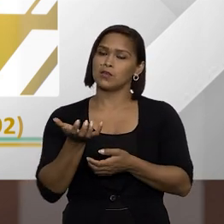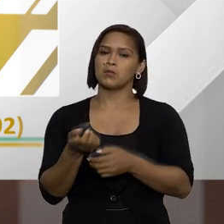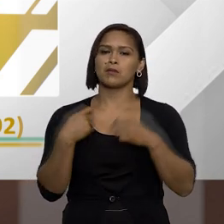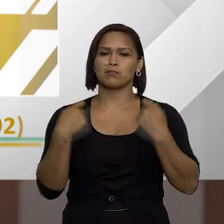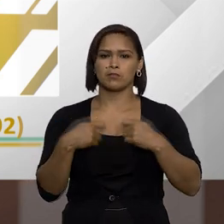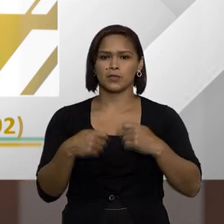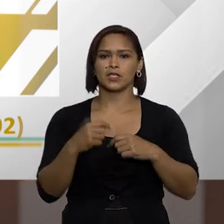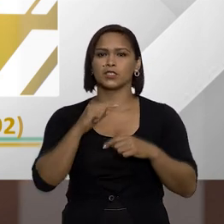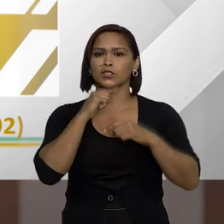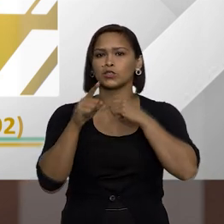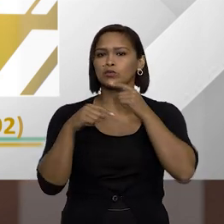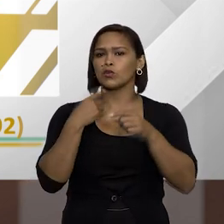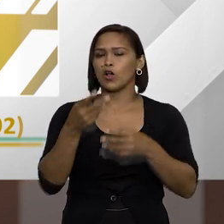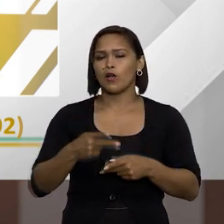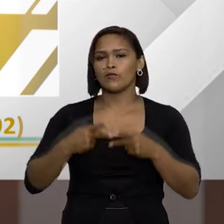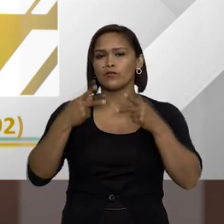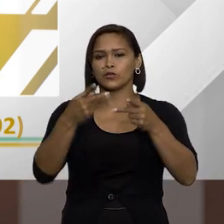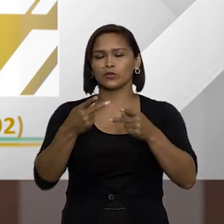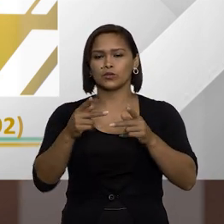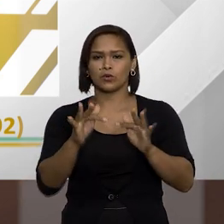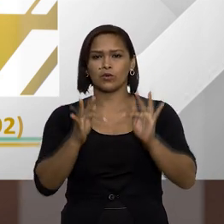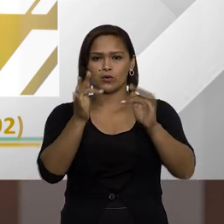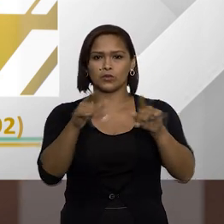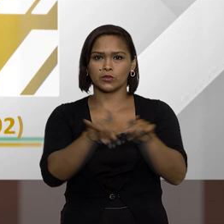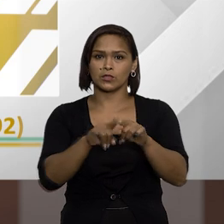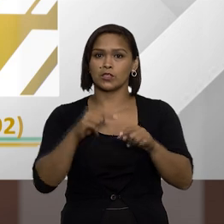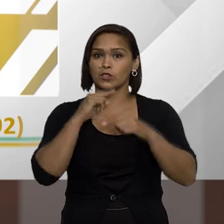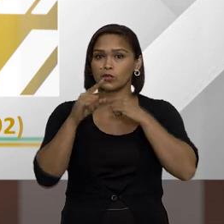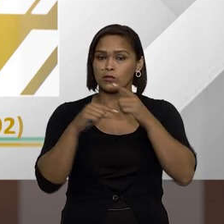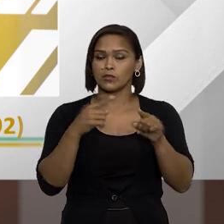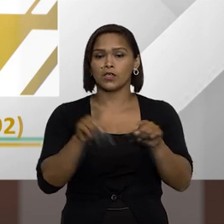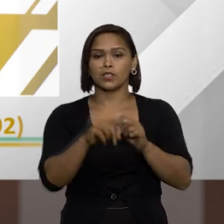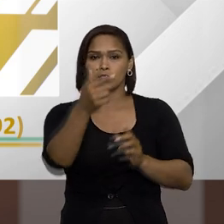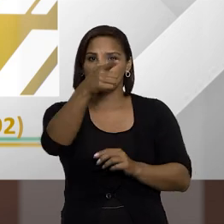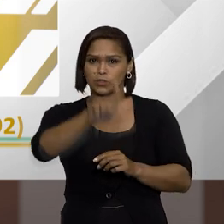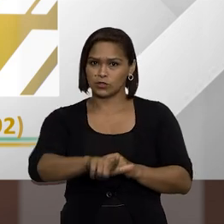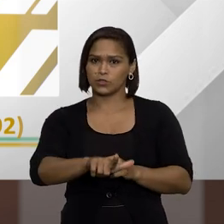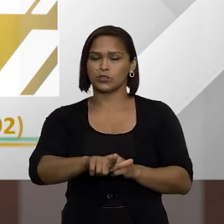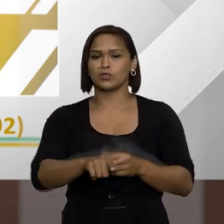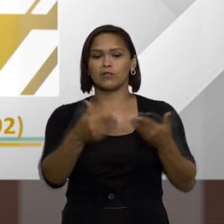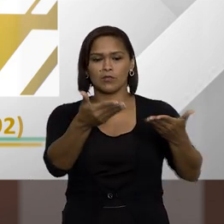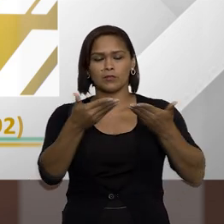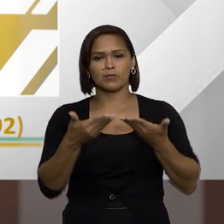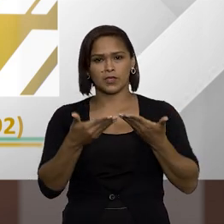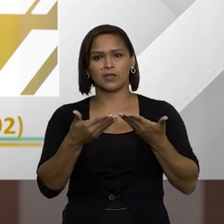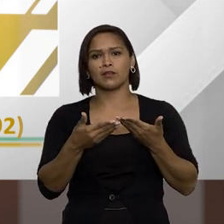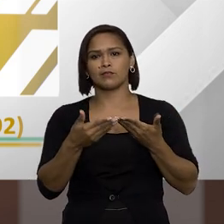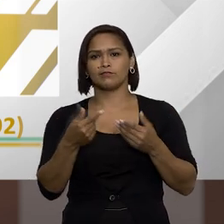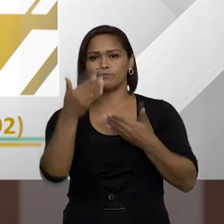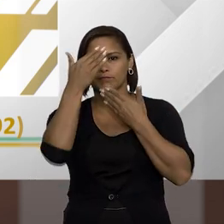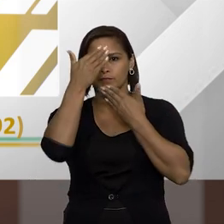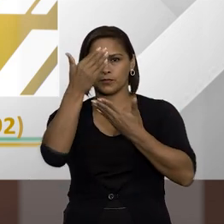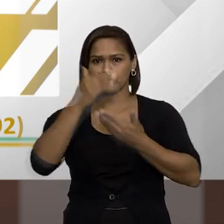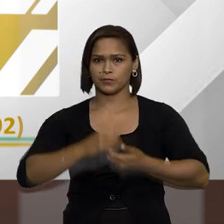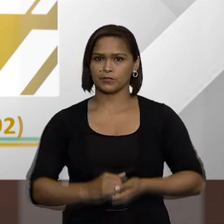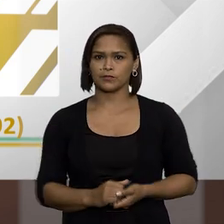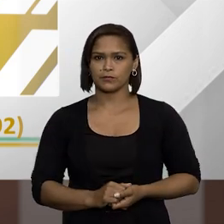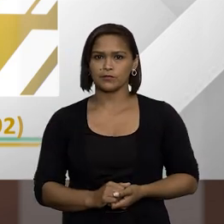disposição para futuros convites futuras dúvidas e mais uma vez muito obrigado pelo convite foi um prazer participar